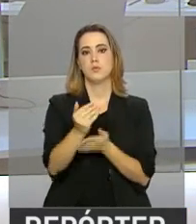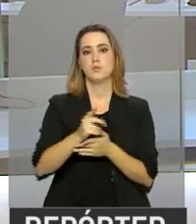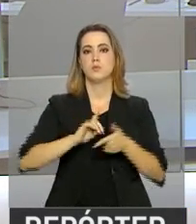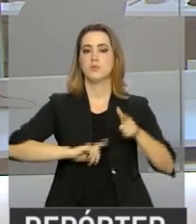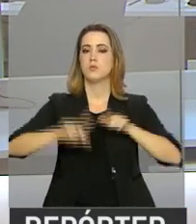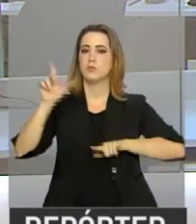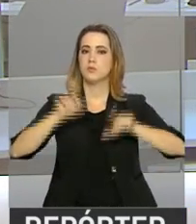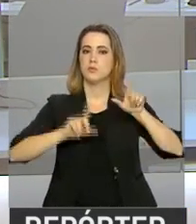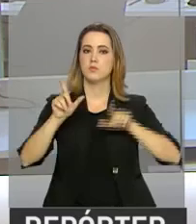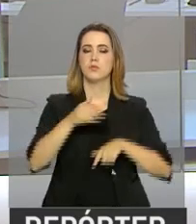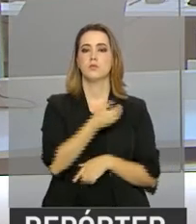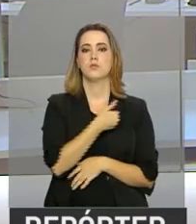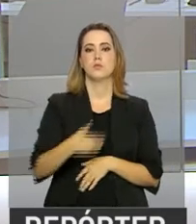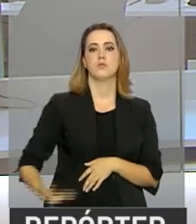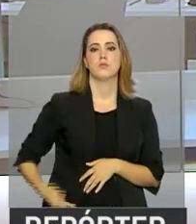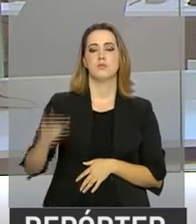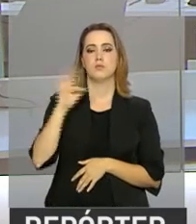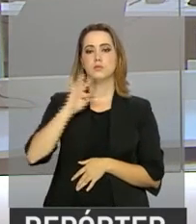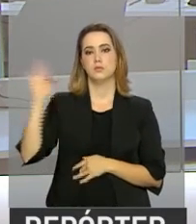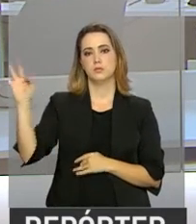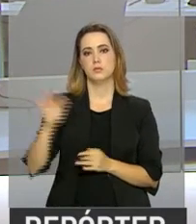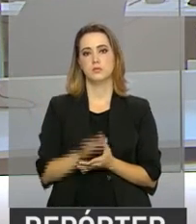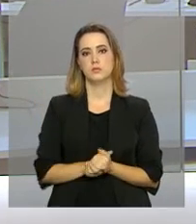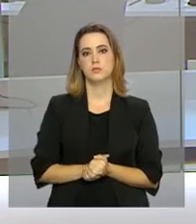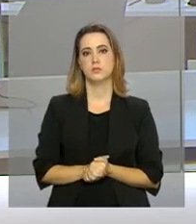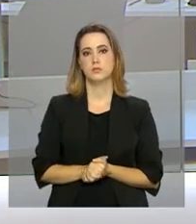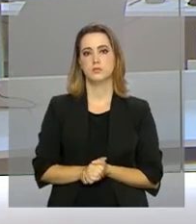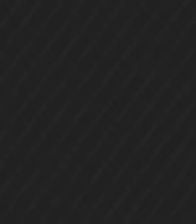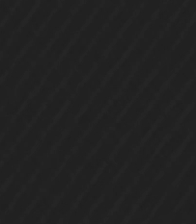continue com a gente. NBR, a TV do Governo Federal.